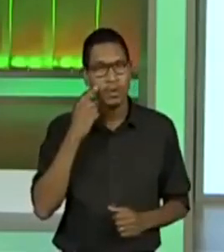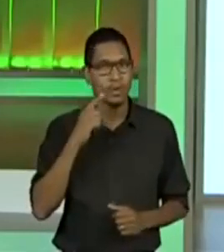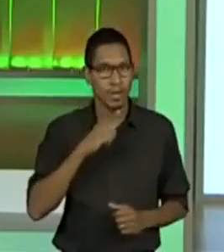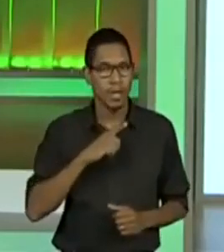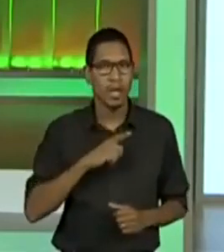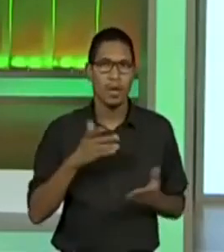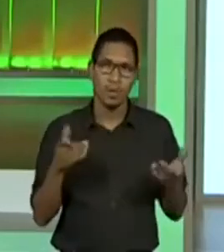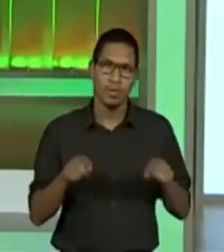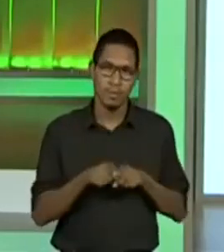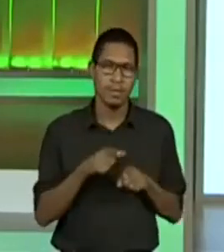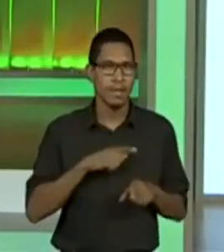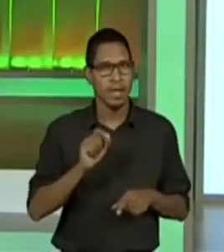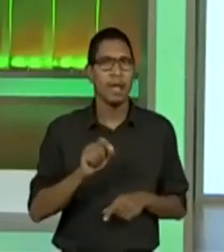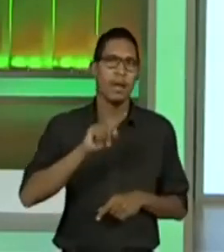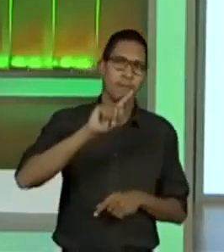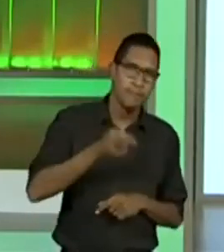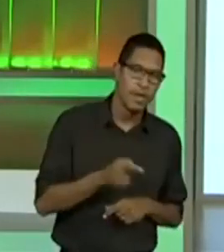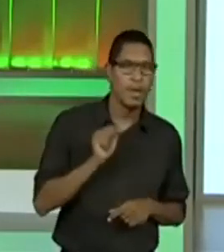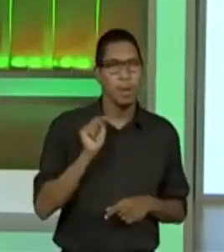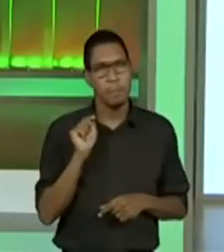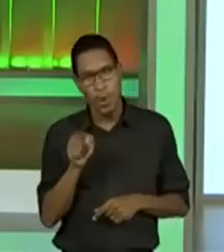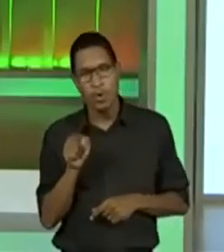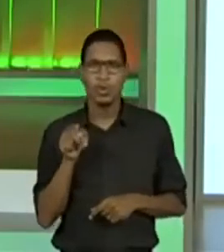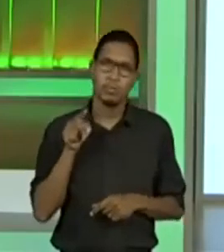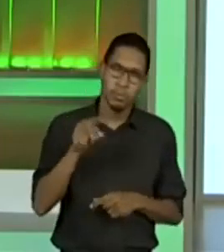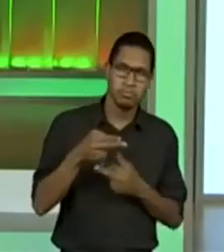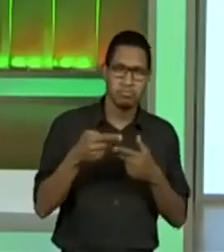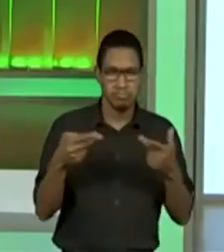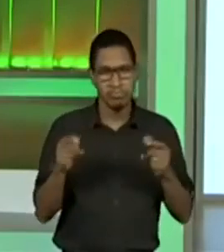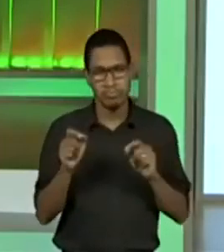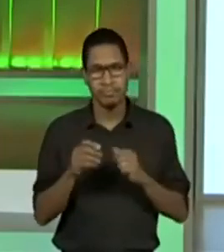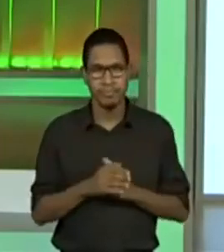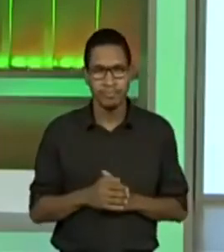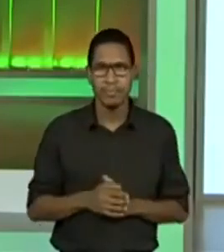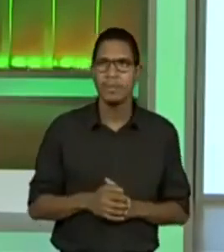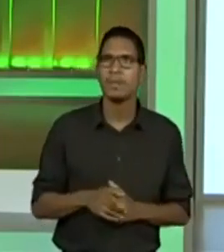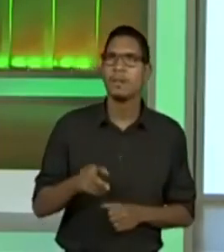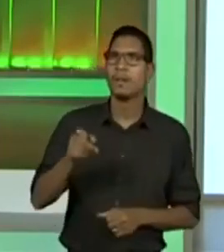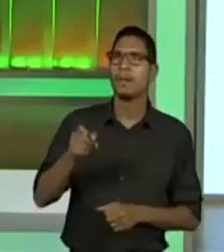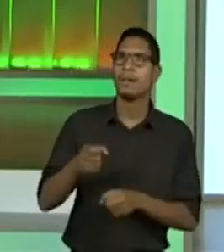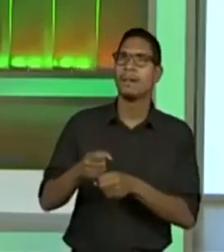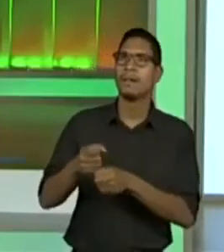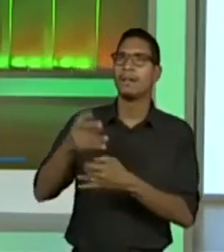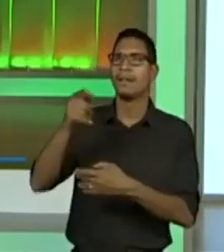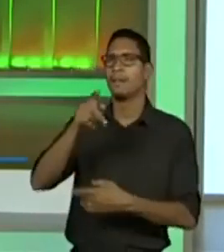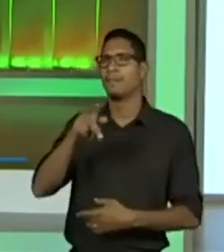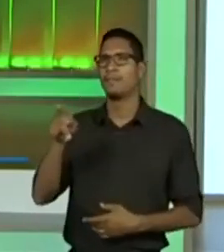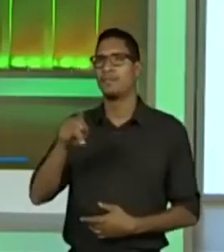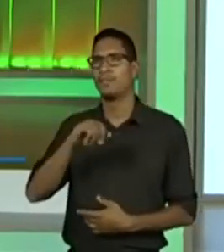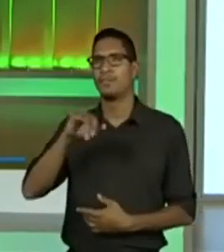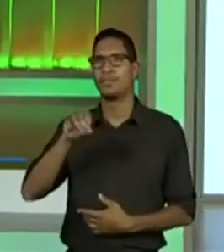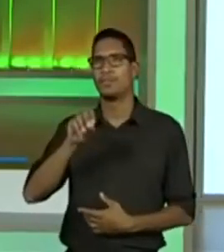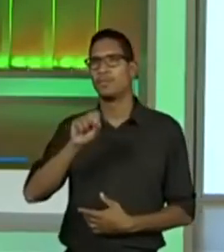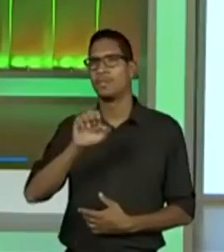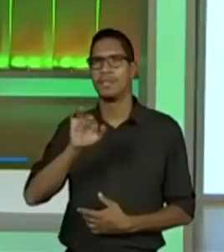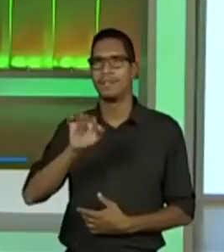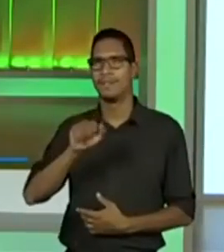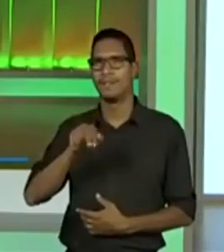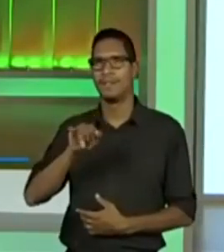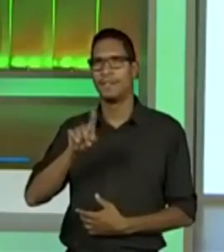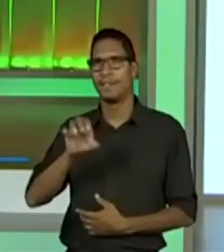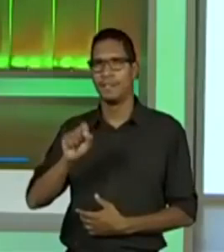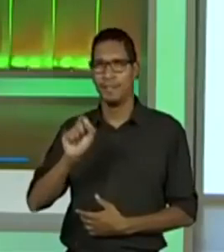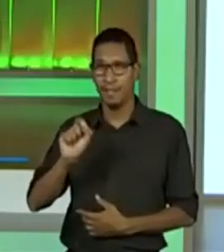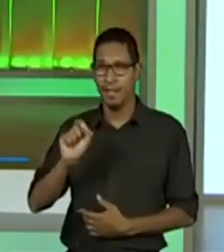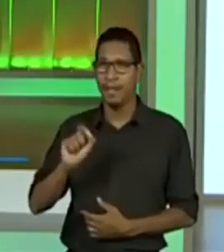E eu vou começar por essa parte que eu escrevi. Professor José Fernandes, escola, professor José Fernandes, quinto ano A,